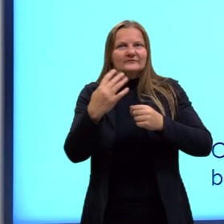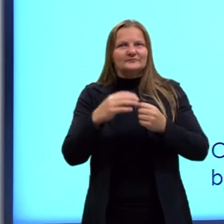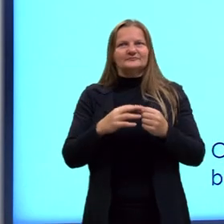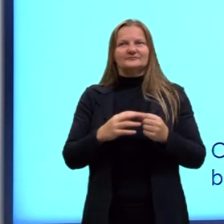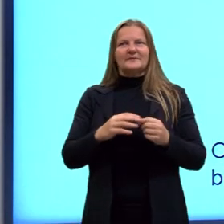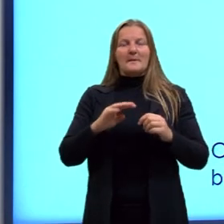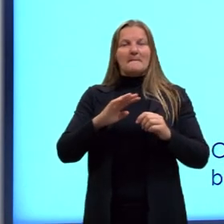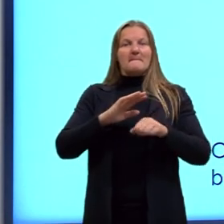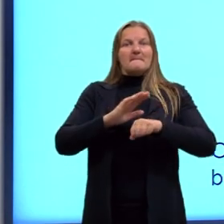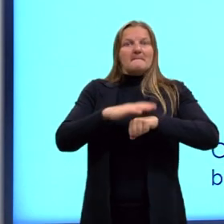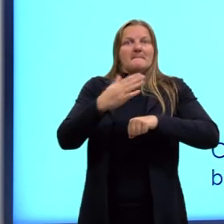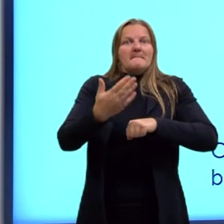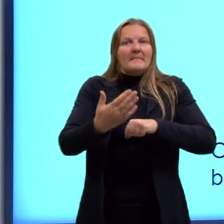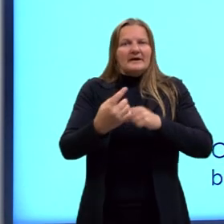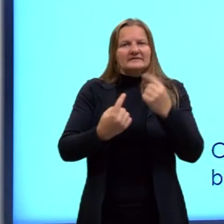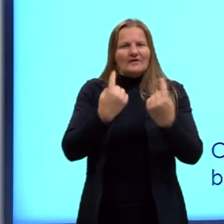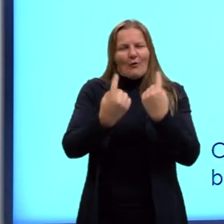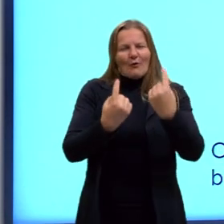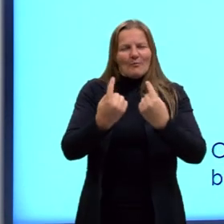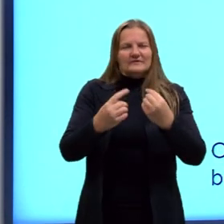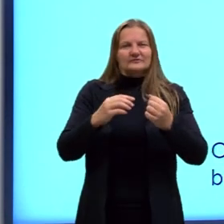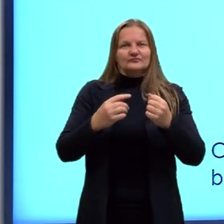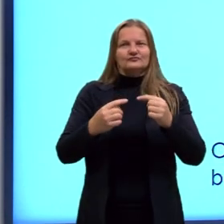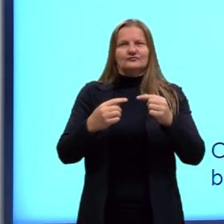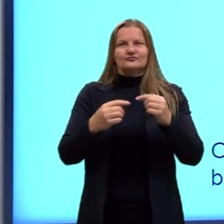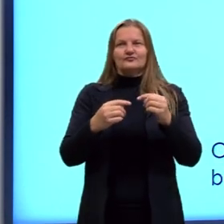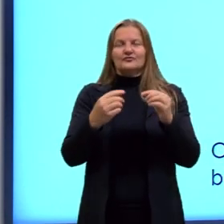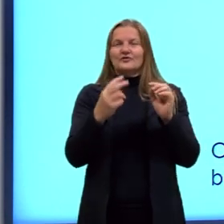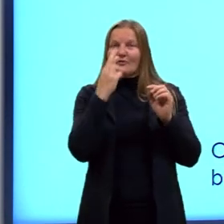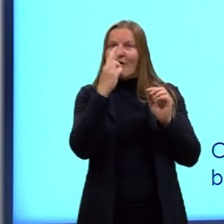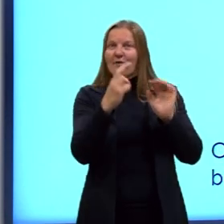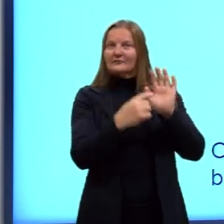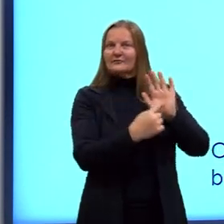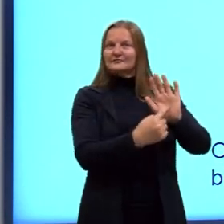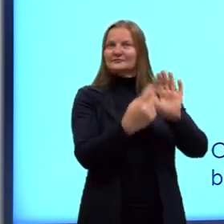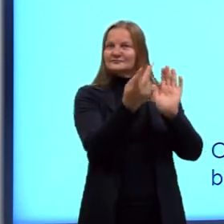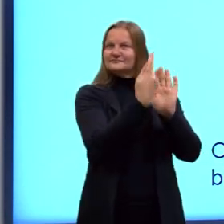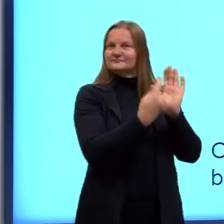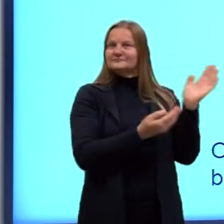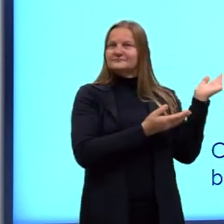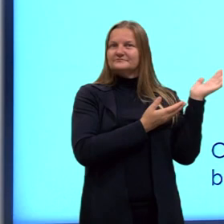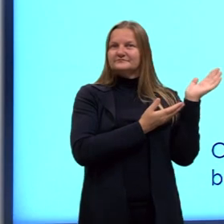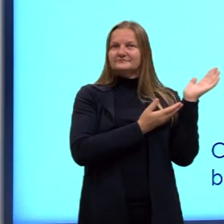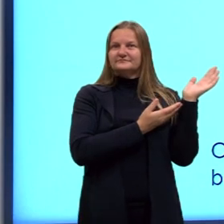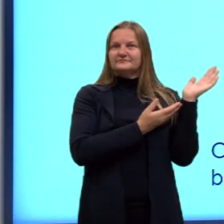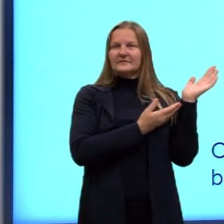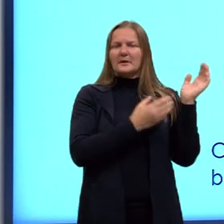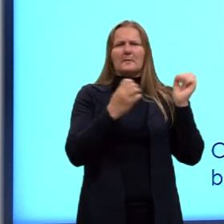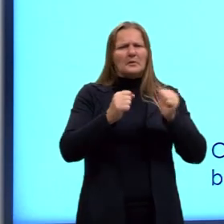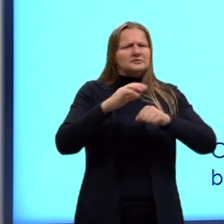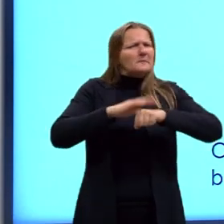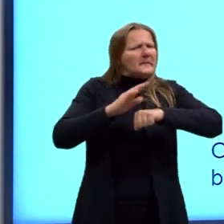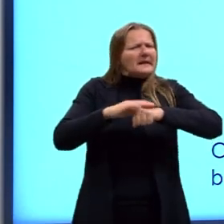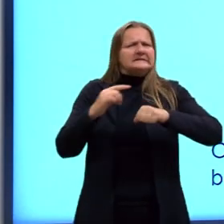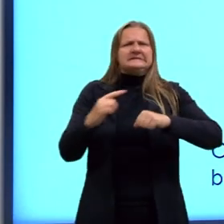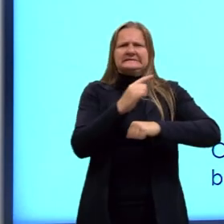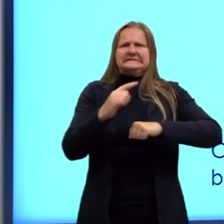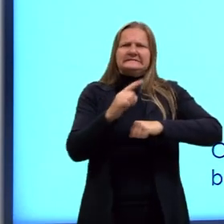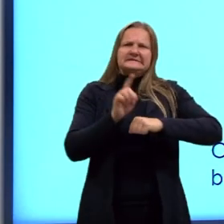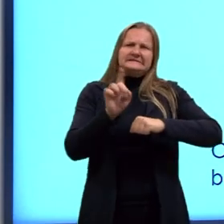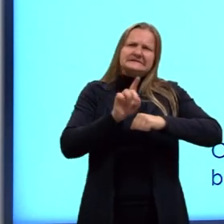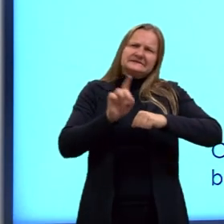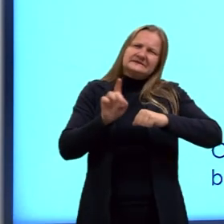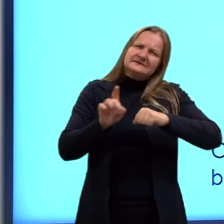e aqui mais algumas. Então, a gente ficou com esse resultado final, mas a gente poderia colocar mais infinitas aqui.